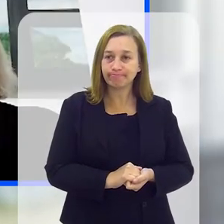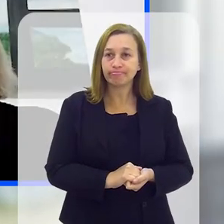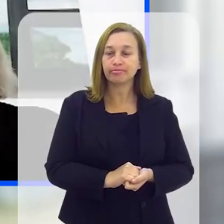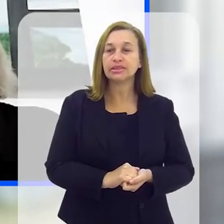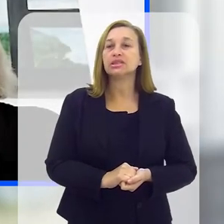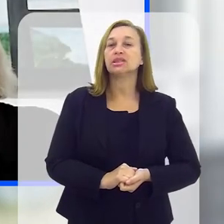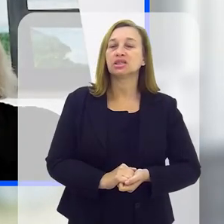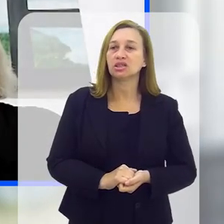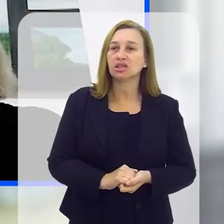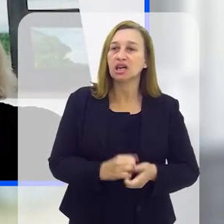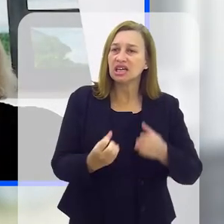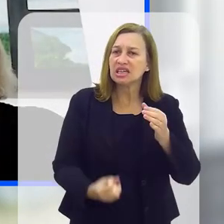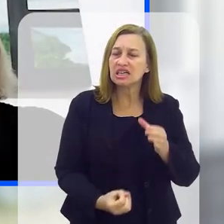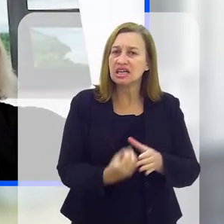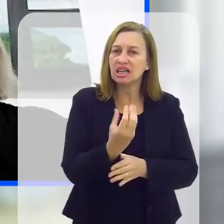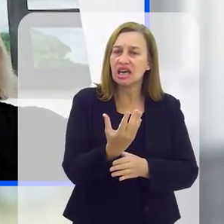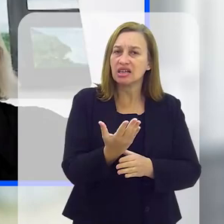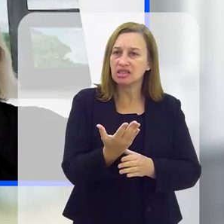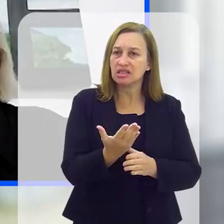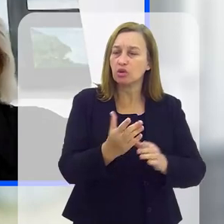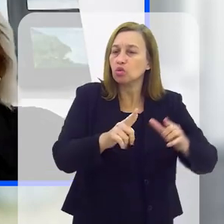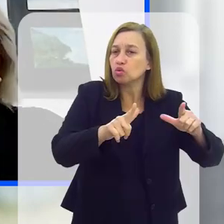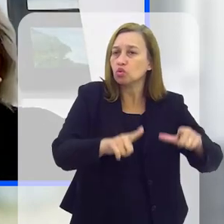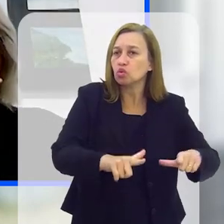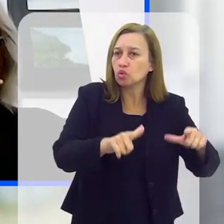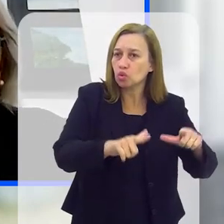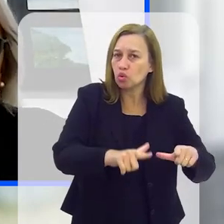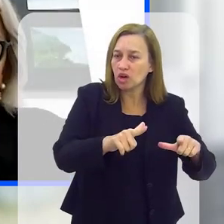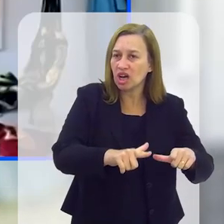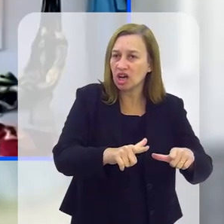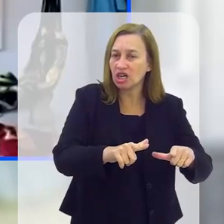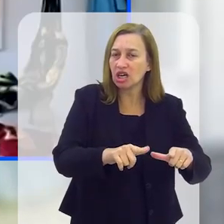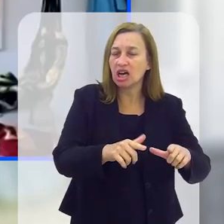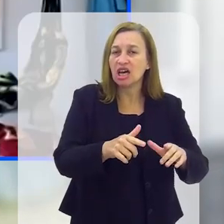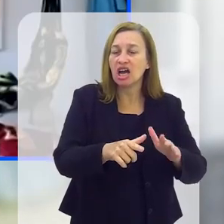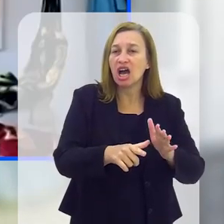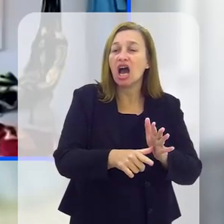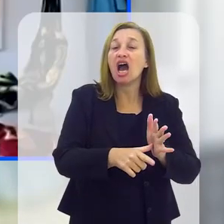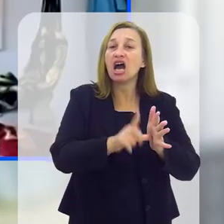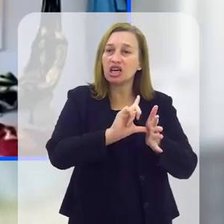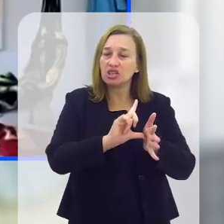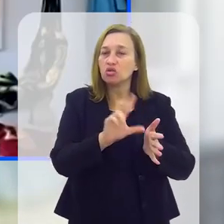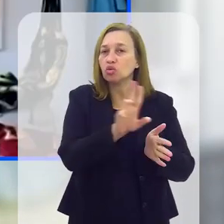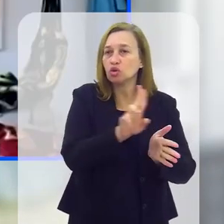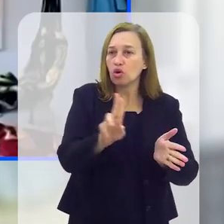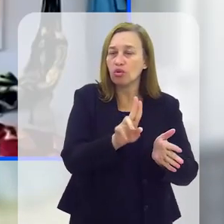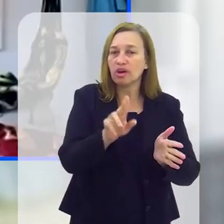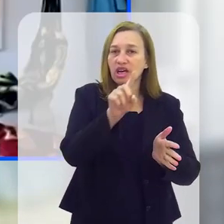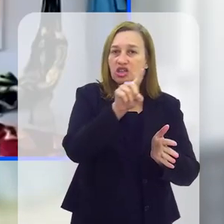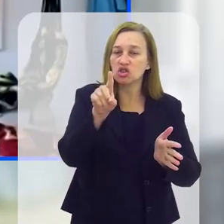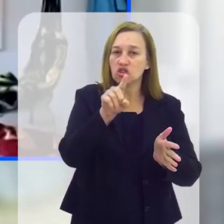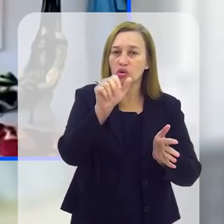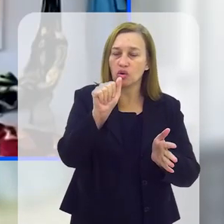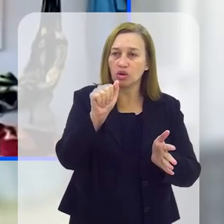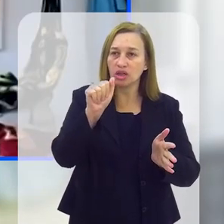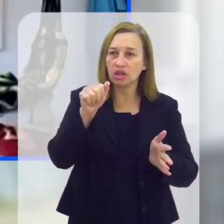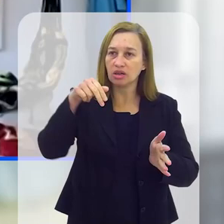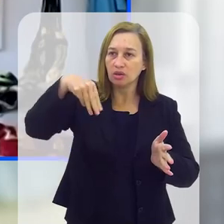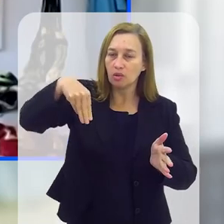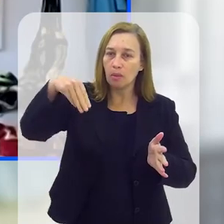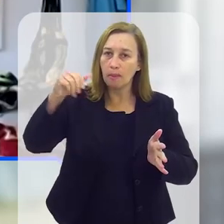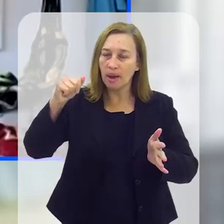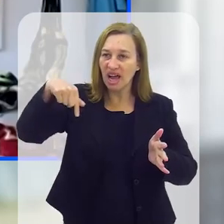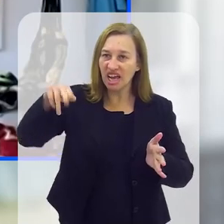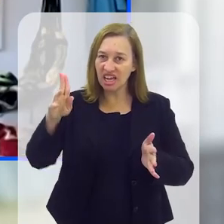sua criação e a sua colocação ali na antiga zona do Mangue, só quem tem a minha idade se lembra